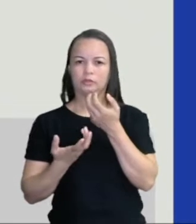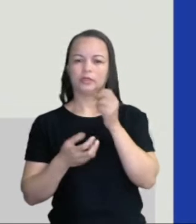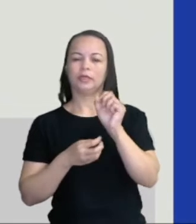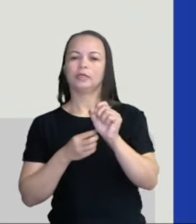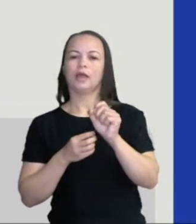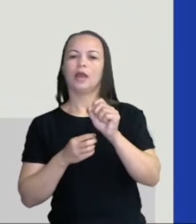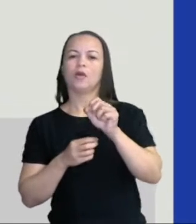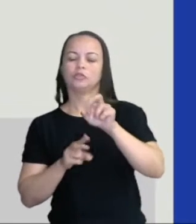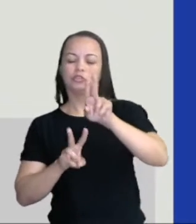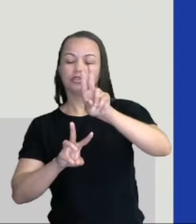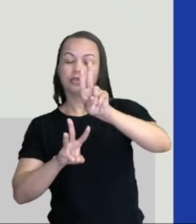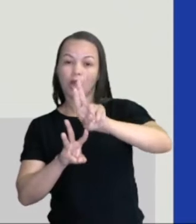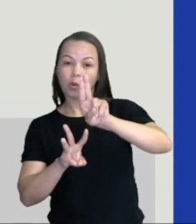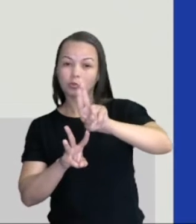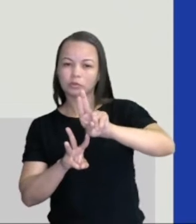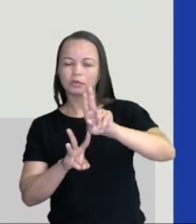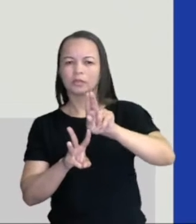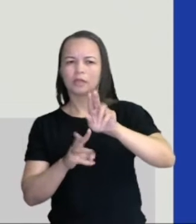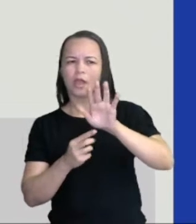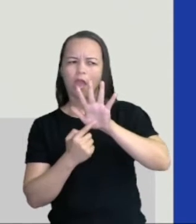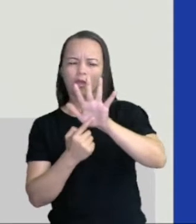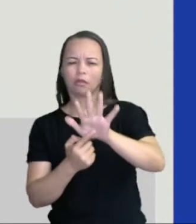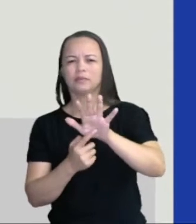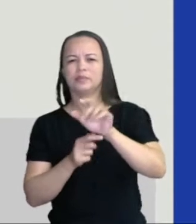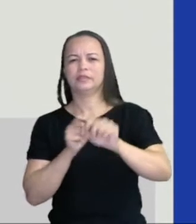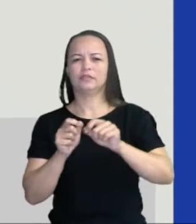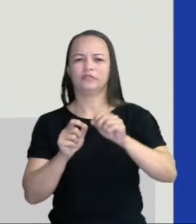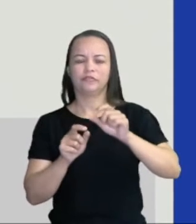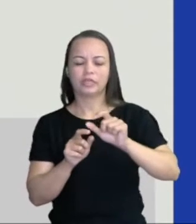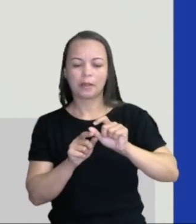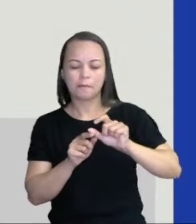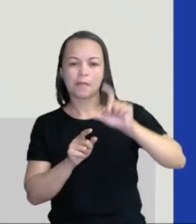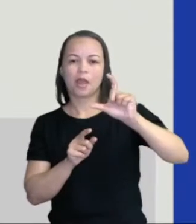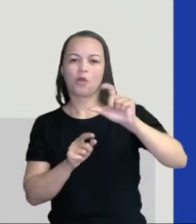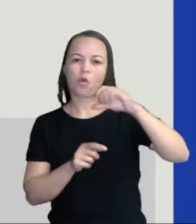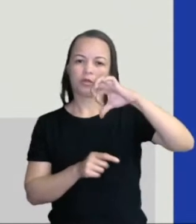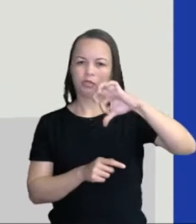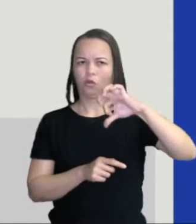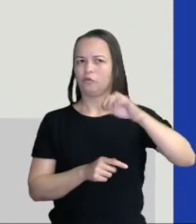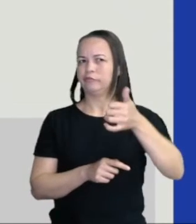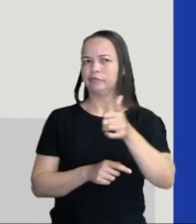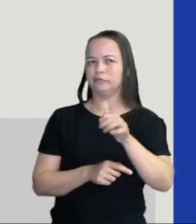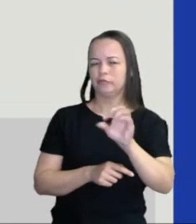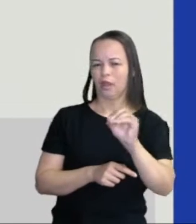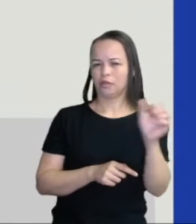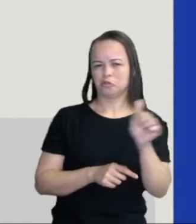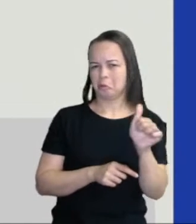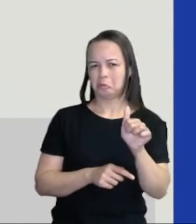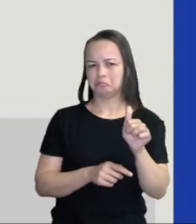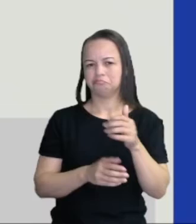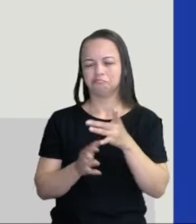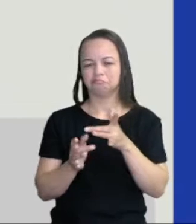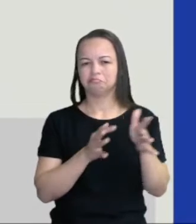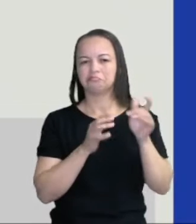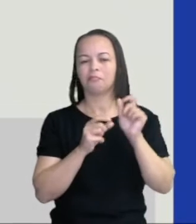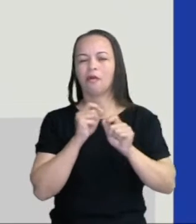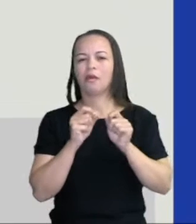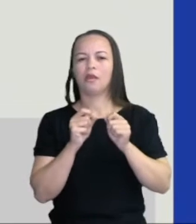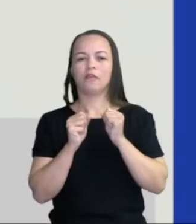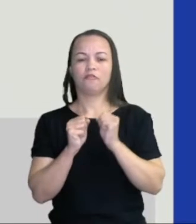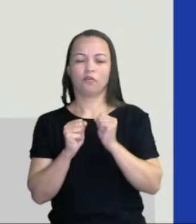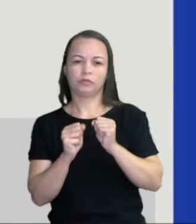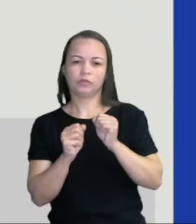unidades, essa representação fique maior do que 9, 10, 11, eu vou colocar o resultado